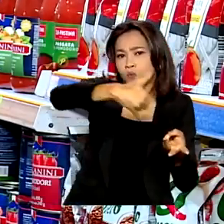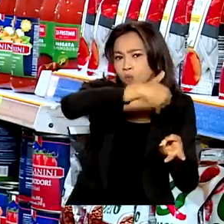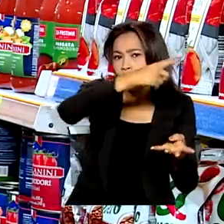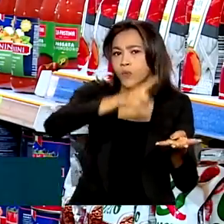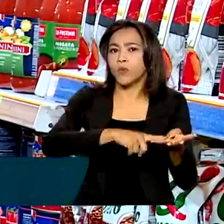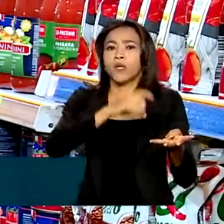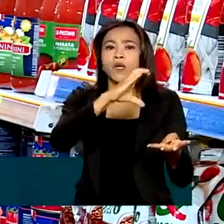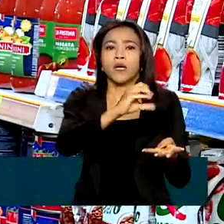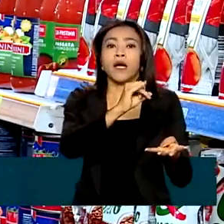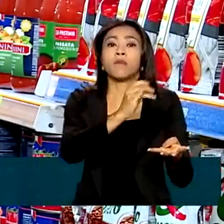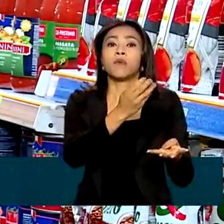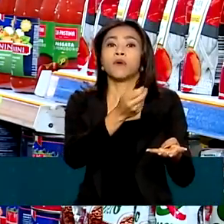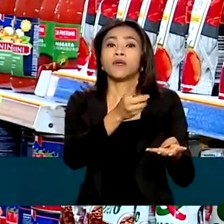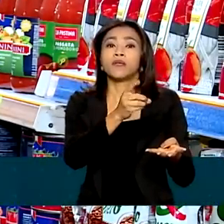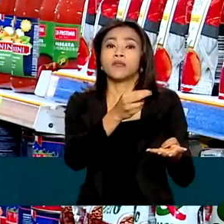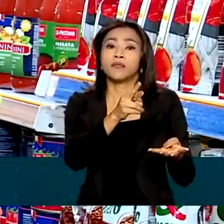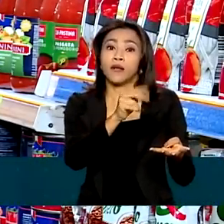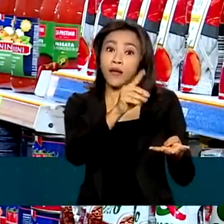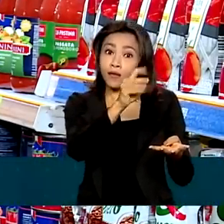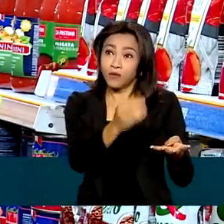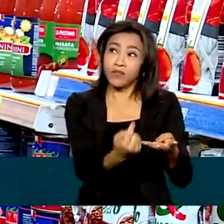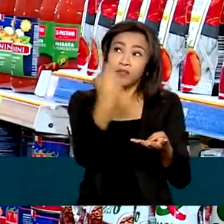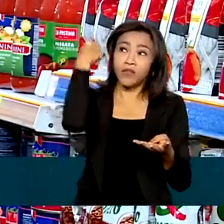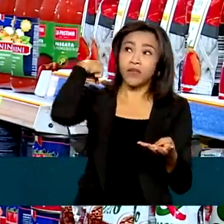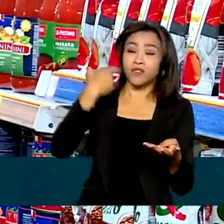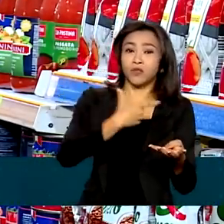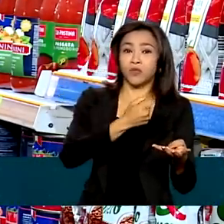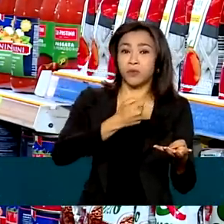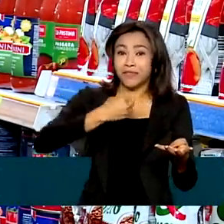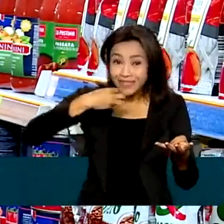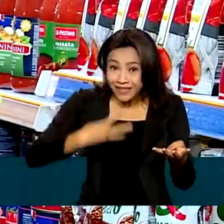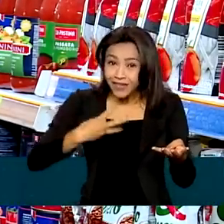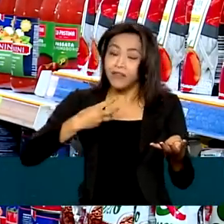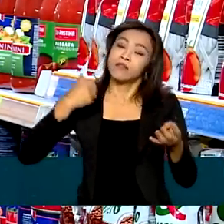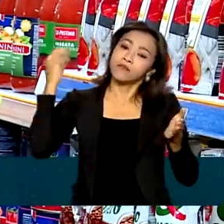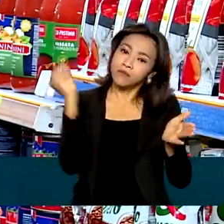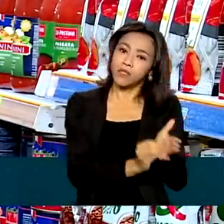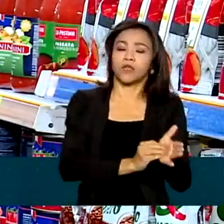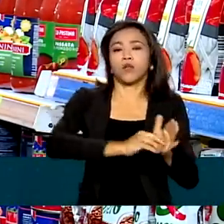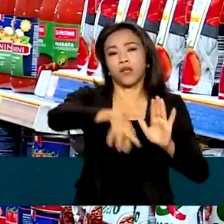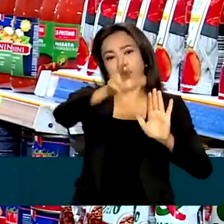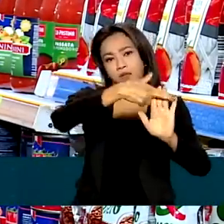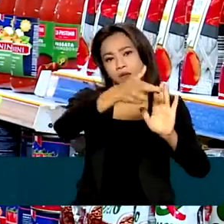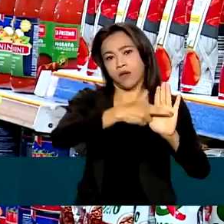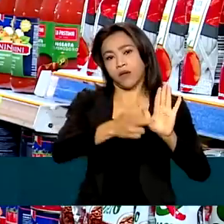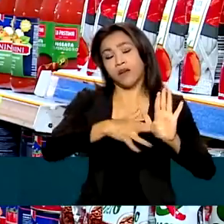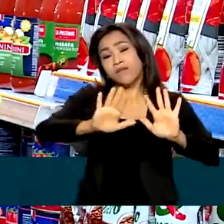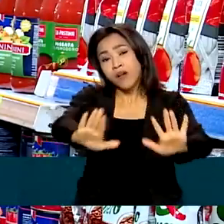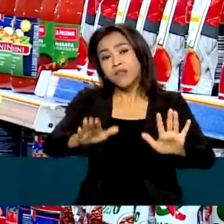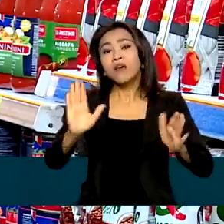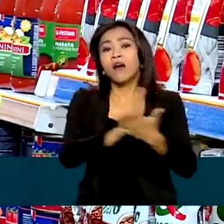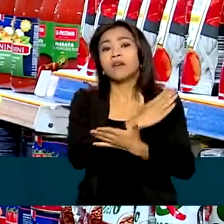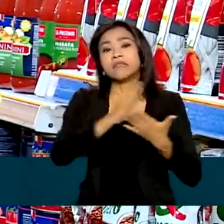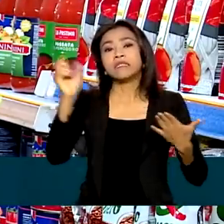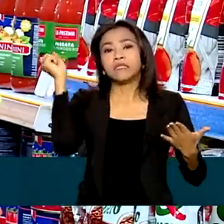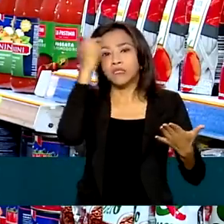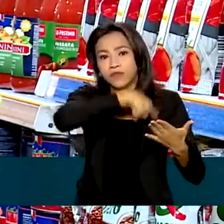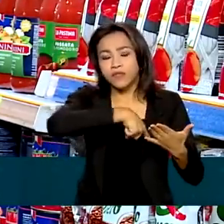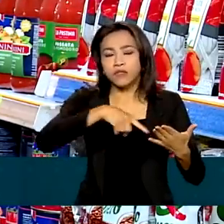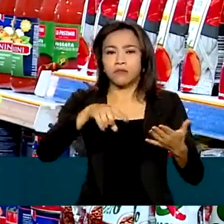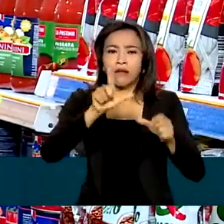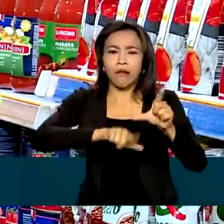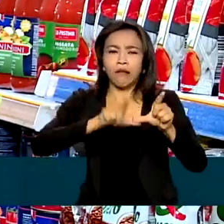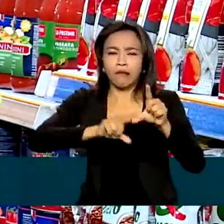obrigatórias desde 2003, ainda existem muitas coisas que dificultam a leitura dos rótulos. Letra